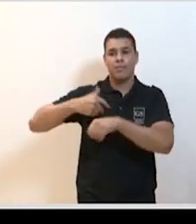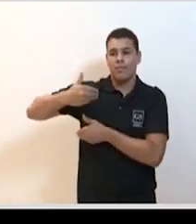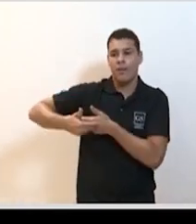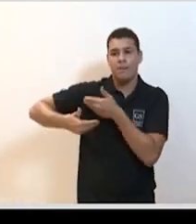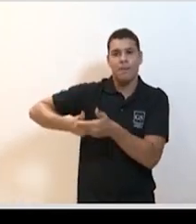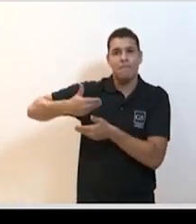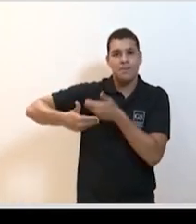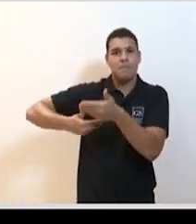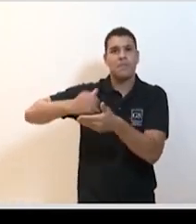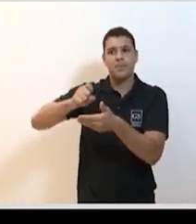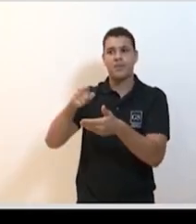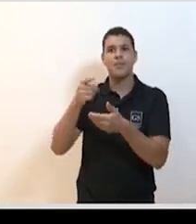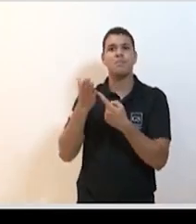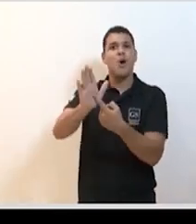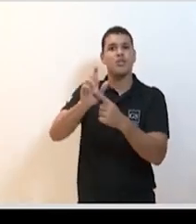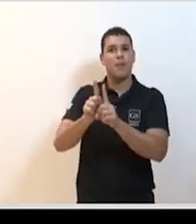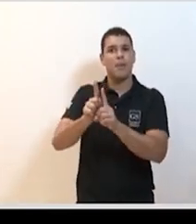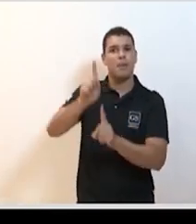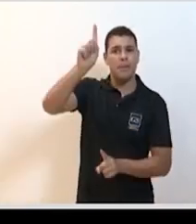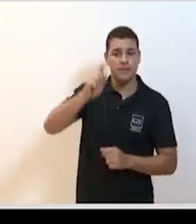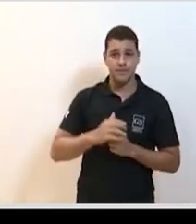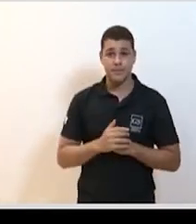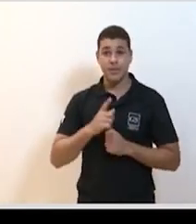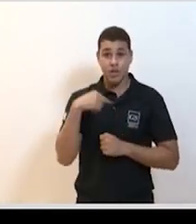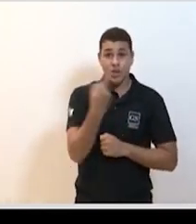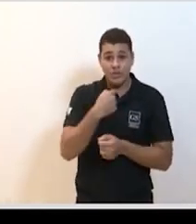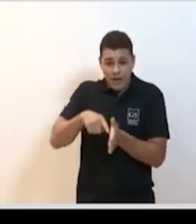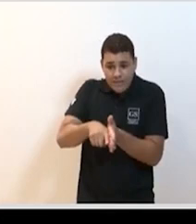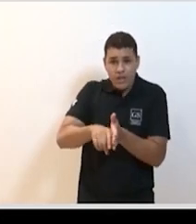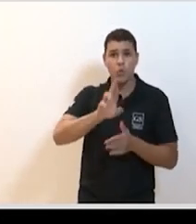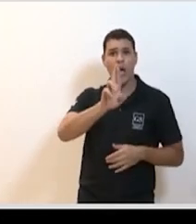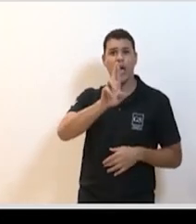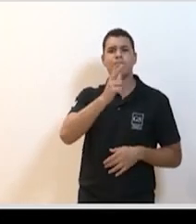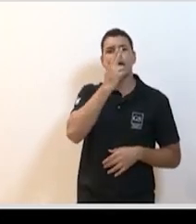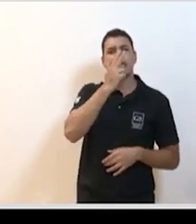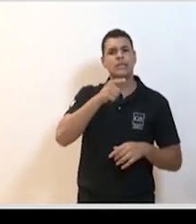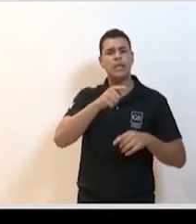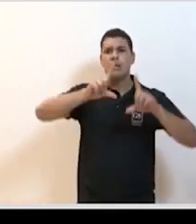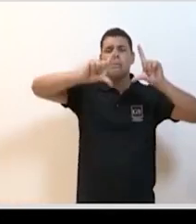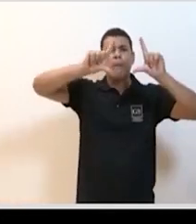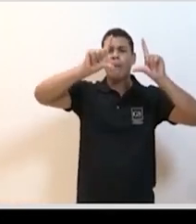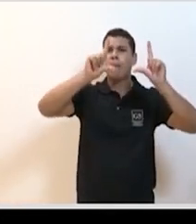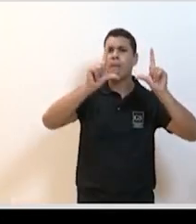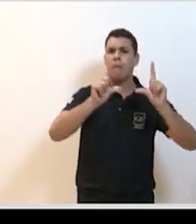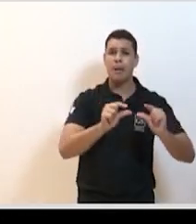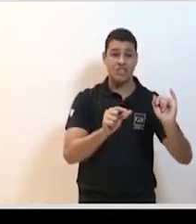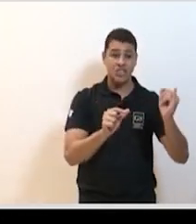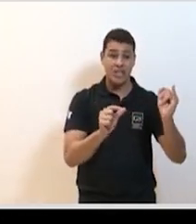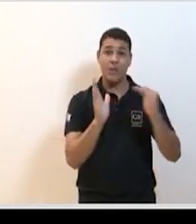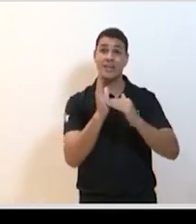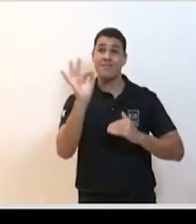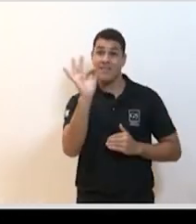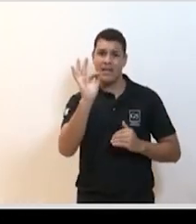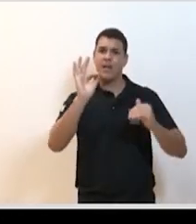gente vê que quando a gente vai analisando o R, ele vai caindo incrivelmente a partir de janeiro para fevereiro,